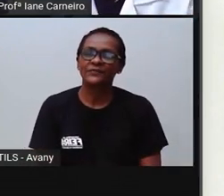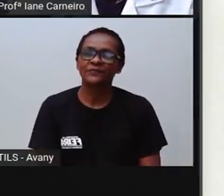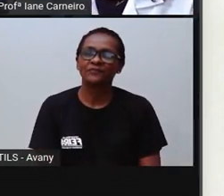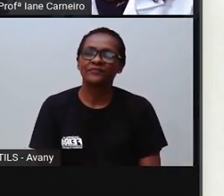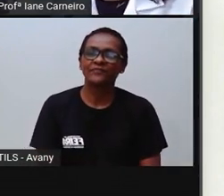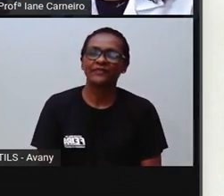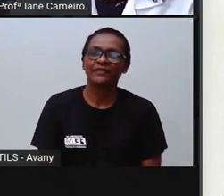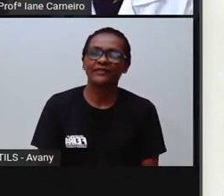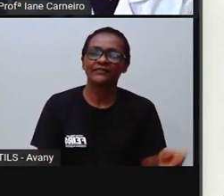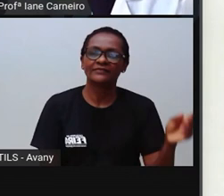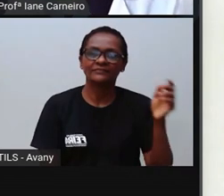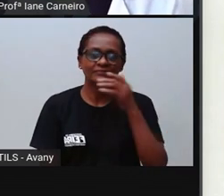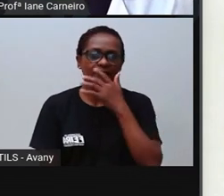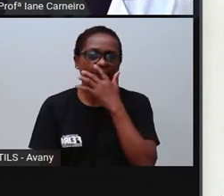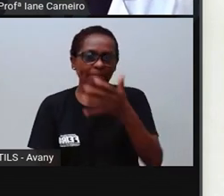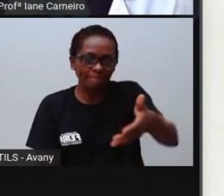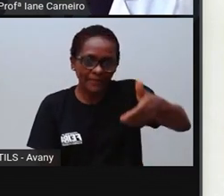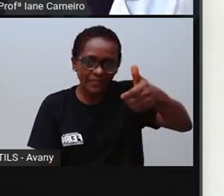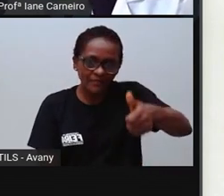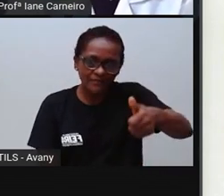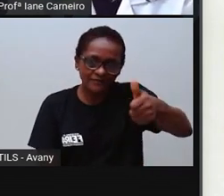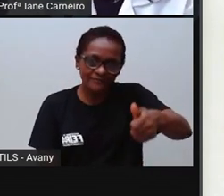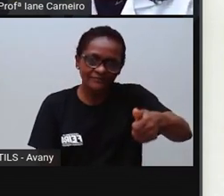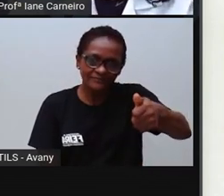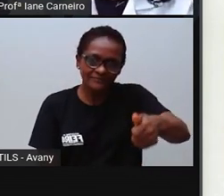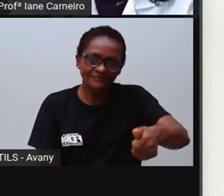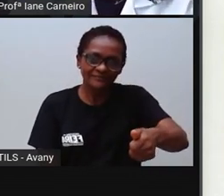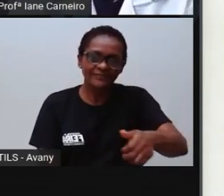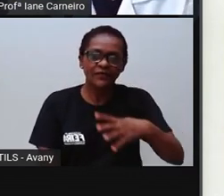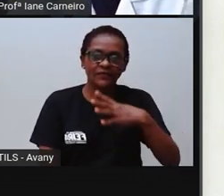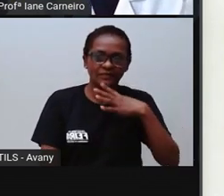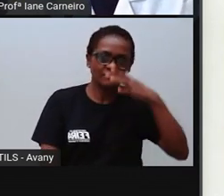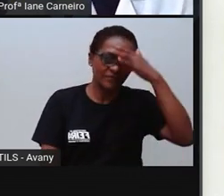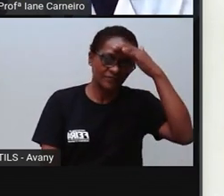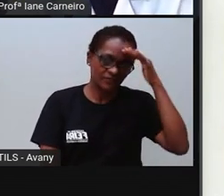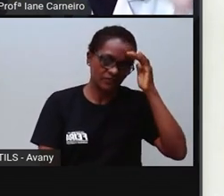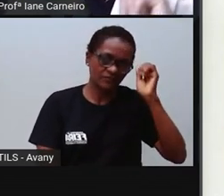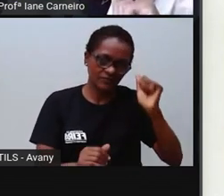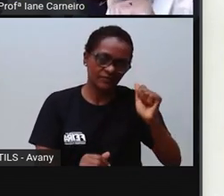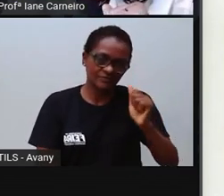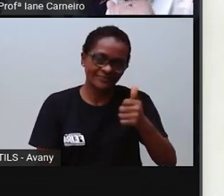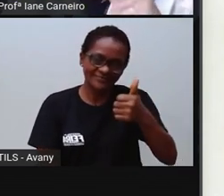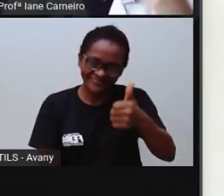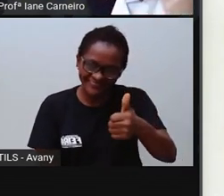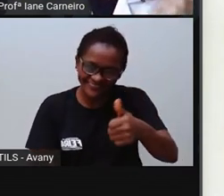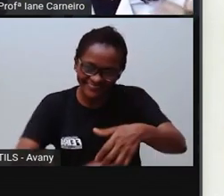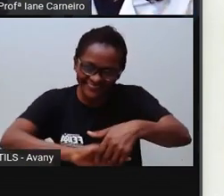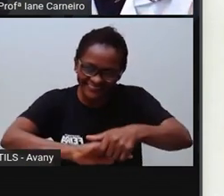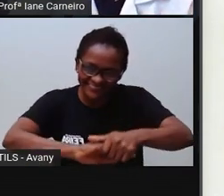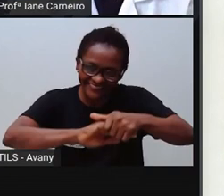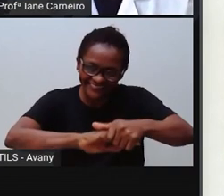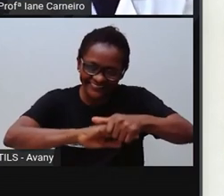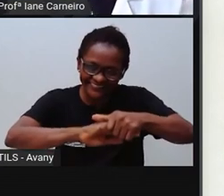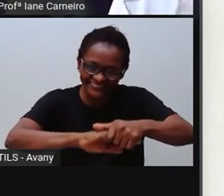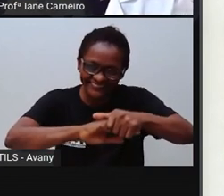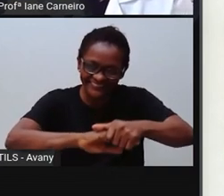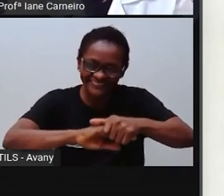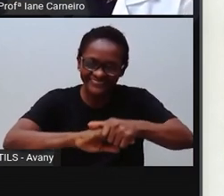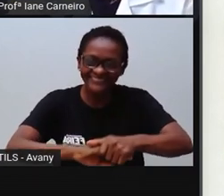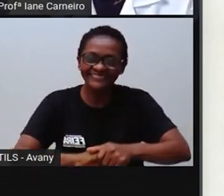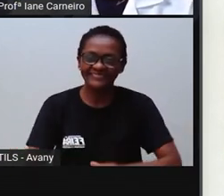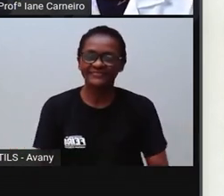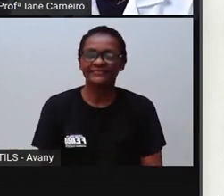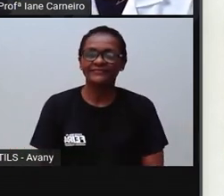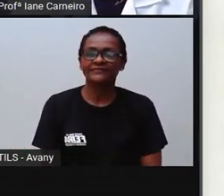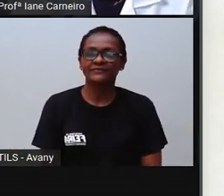podes apertar a mão de uma pessoa quando a conheceres, né? Olá, Carlos. Olá. É assim